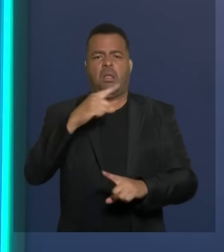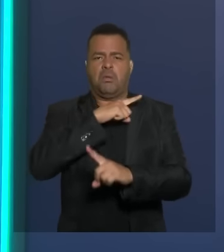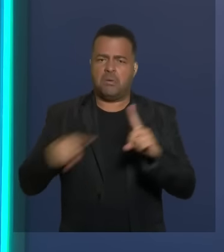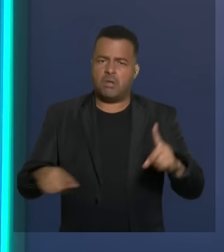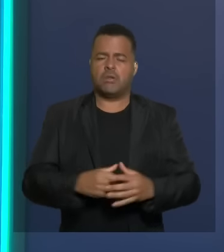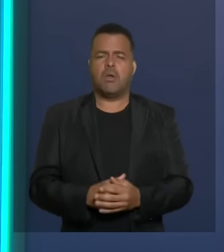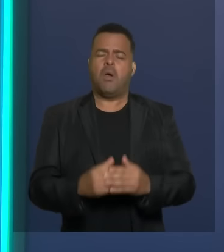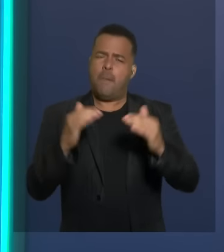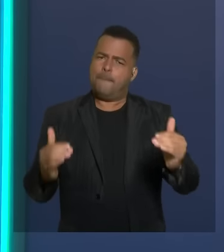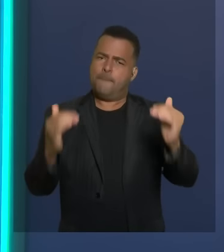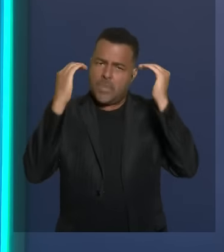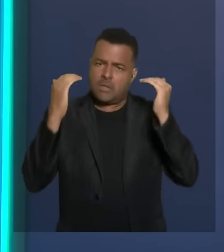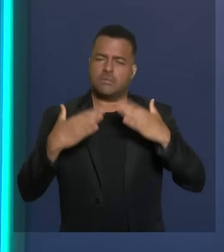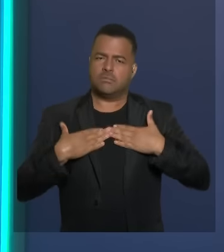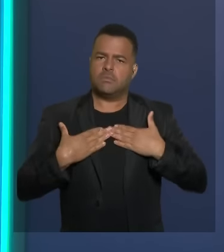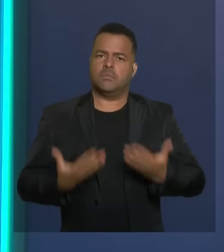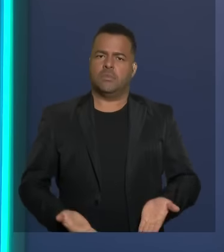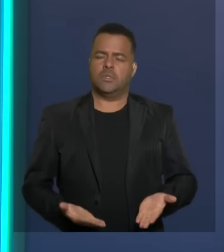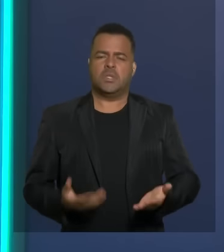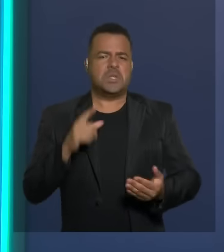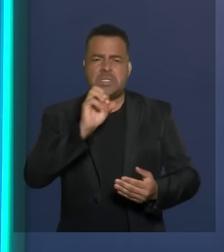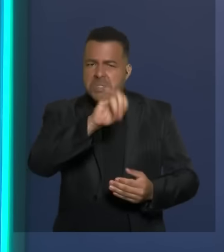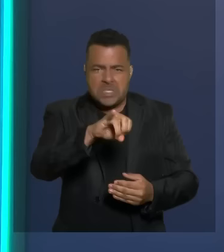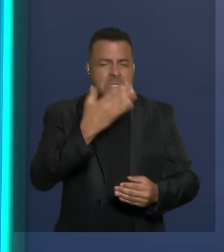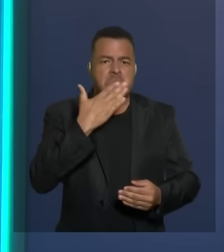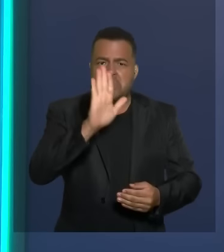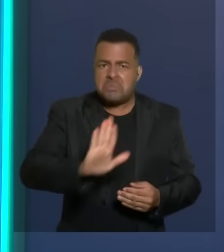O candidato que não consegue